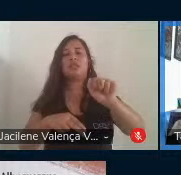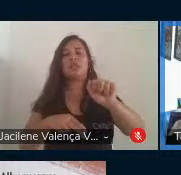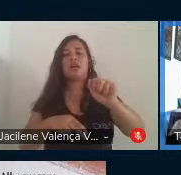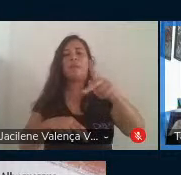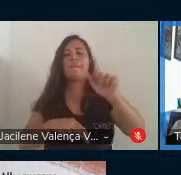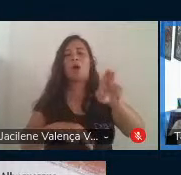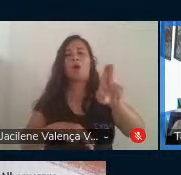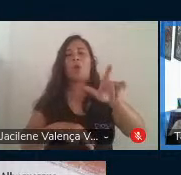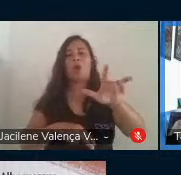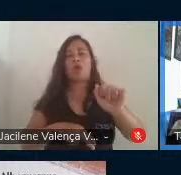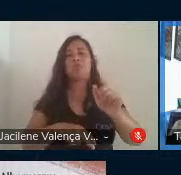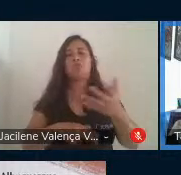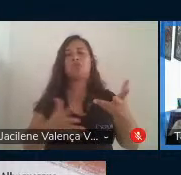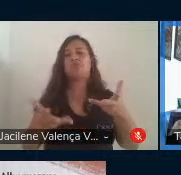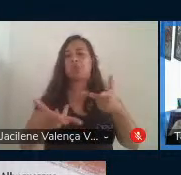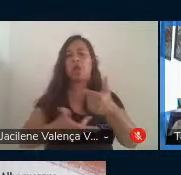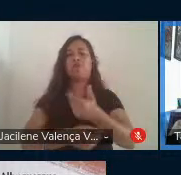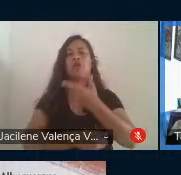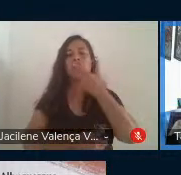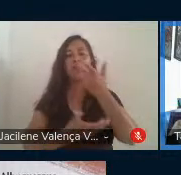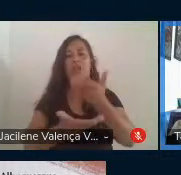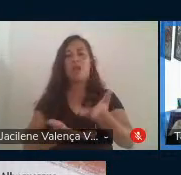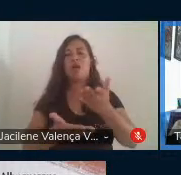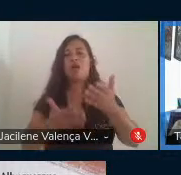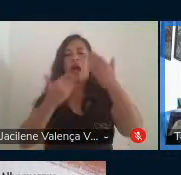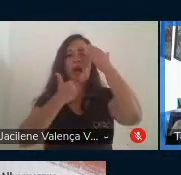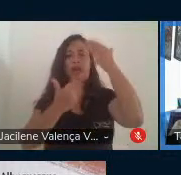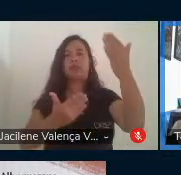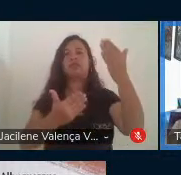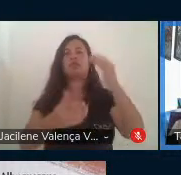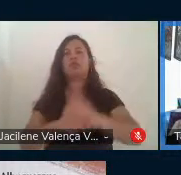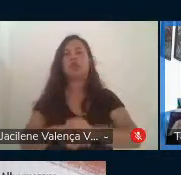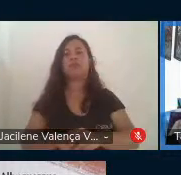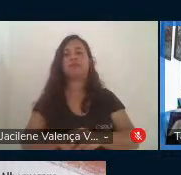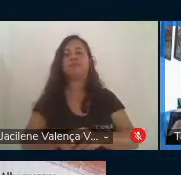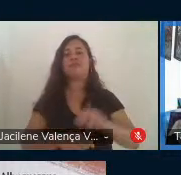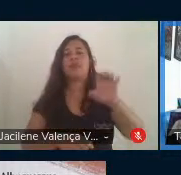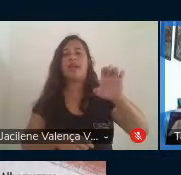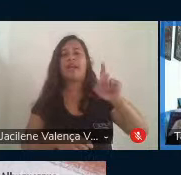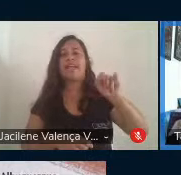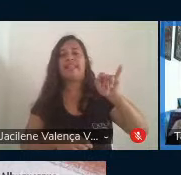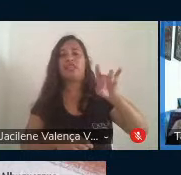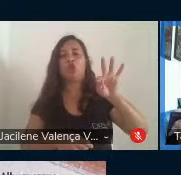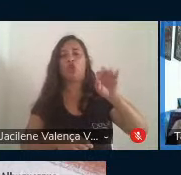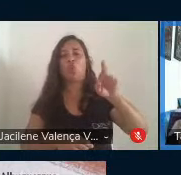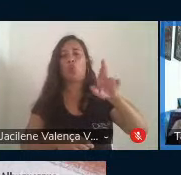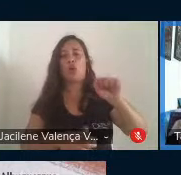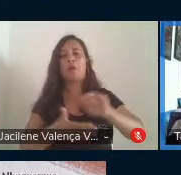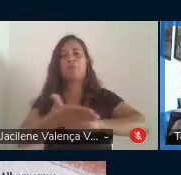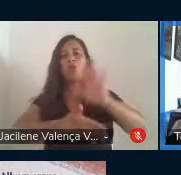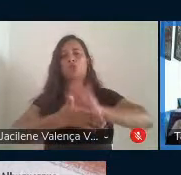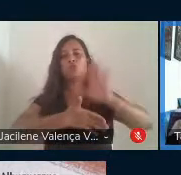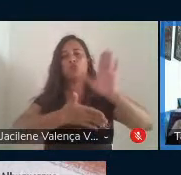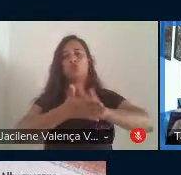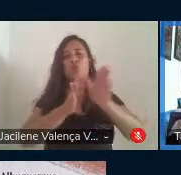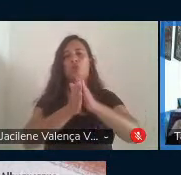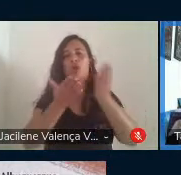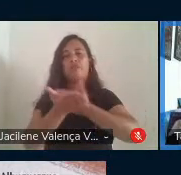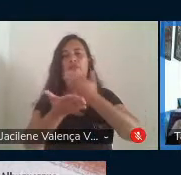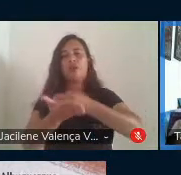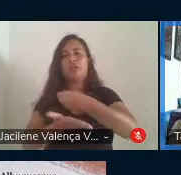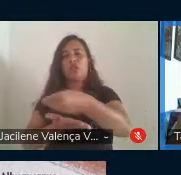prefácio. agradeço a editora Prazer de Ler, que produziu o livro. O livro tem distribuição gratuita,